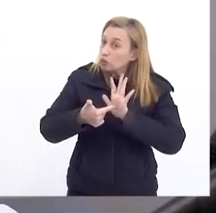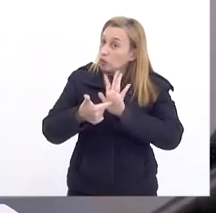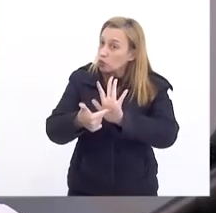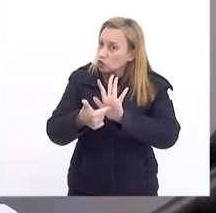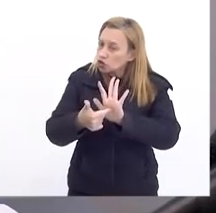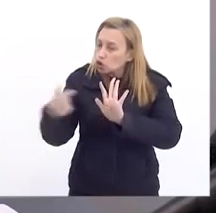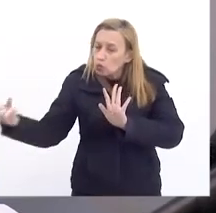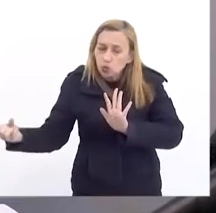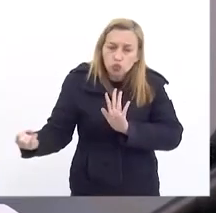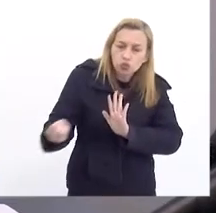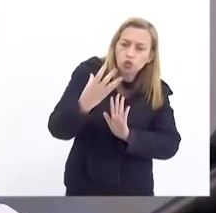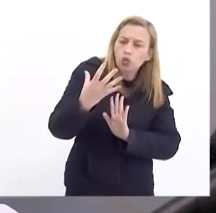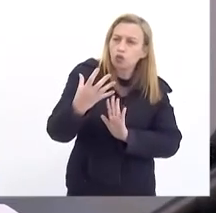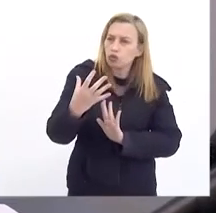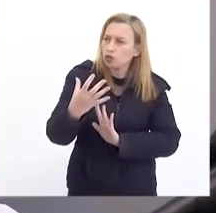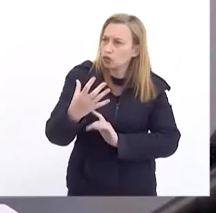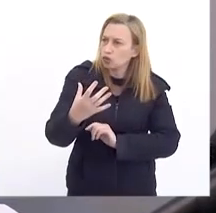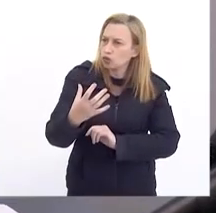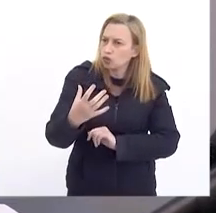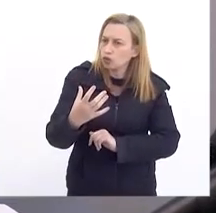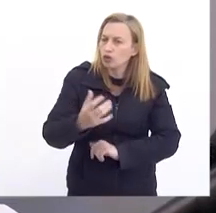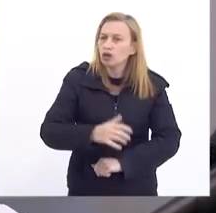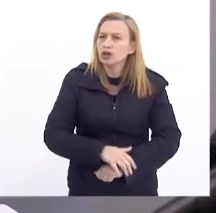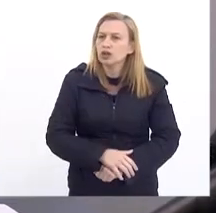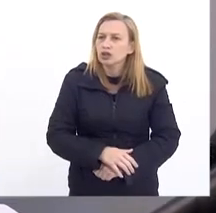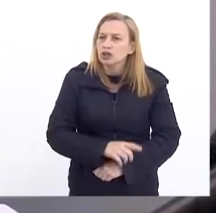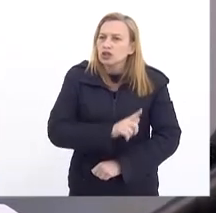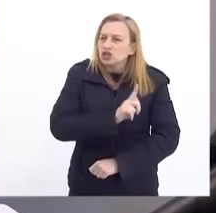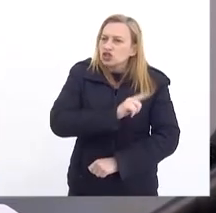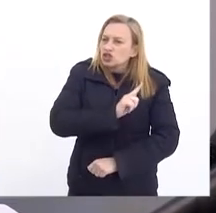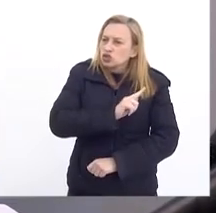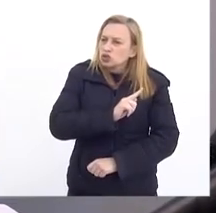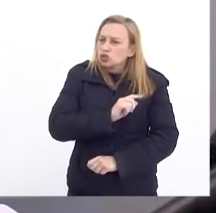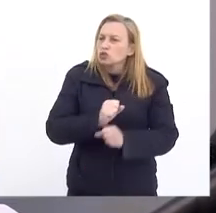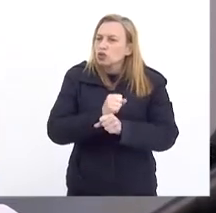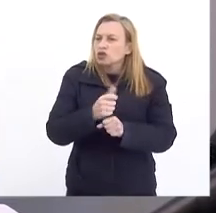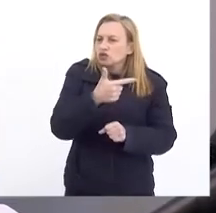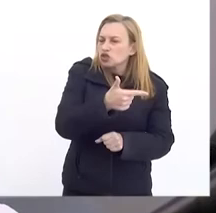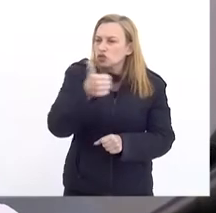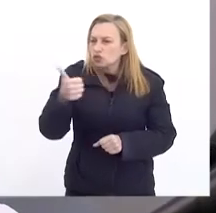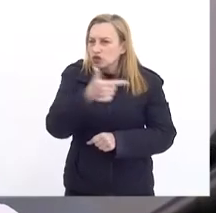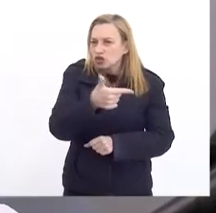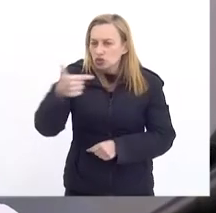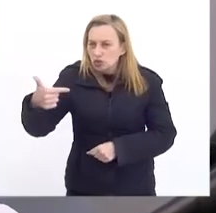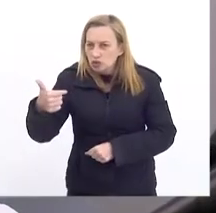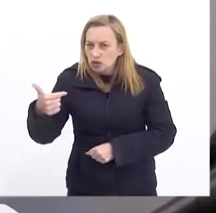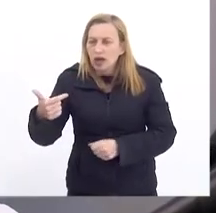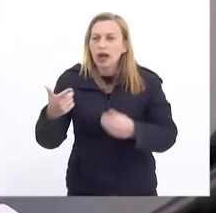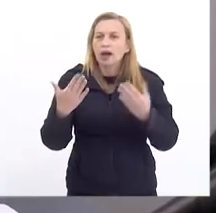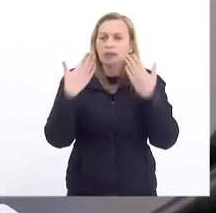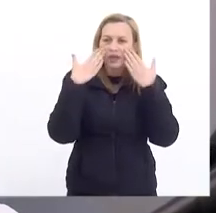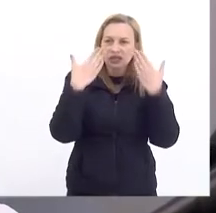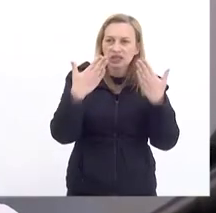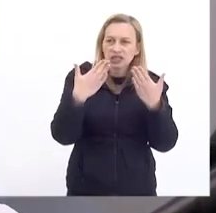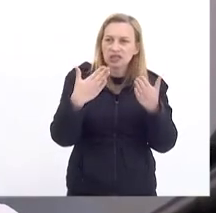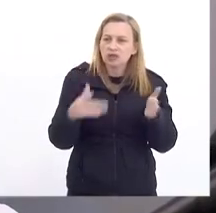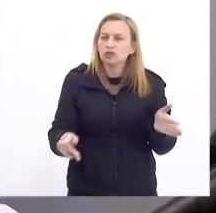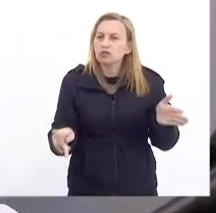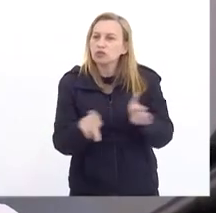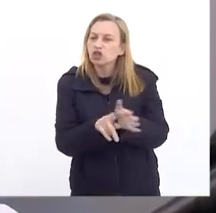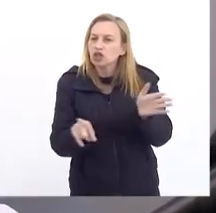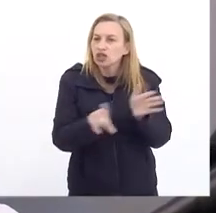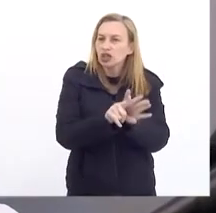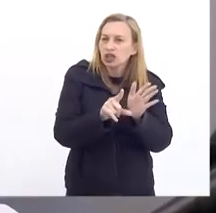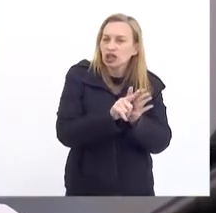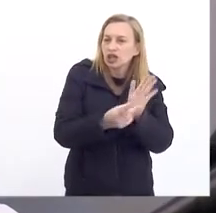esse novo ano de 2021 e 2022. A apresentação da LOA, quando nós